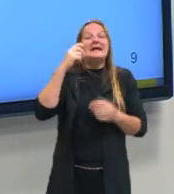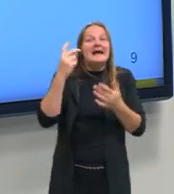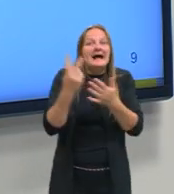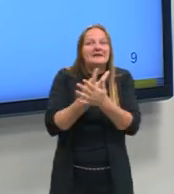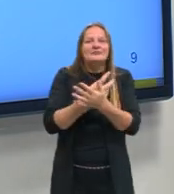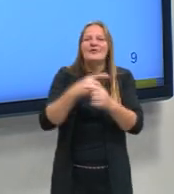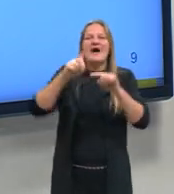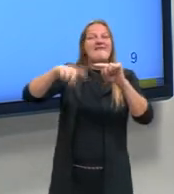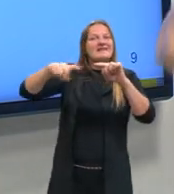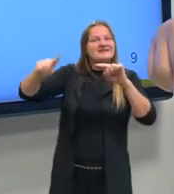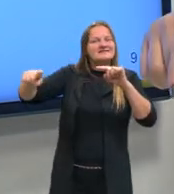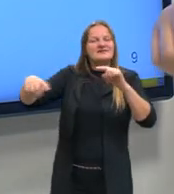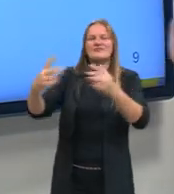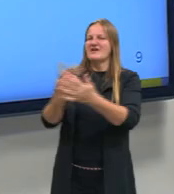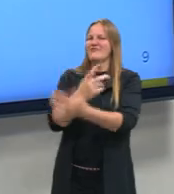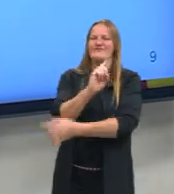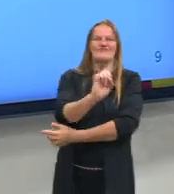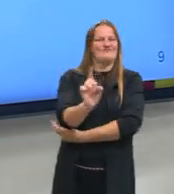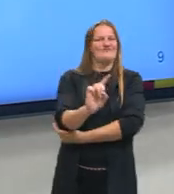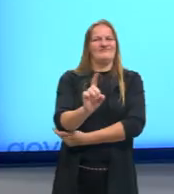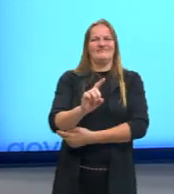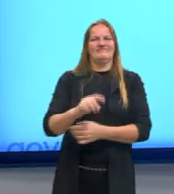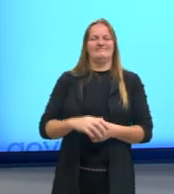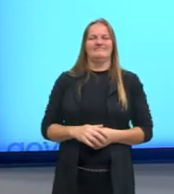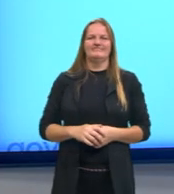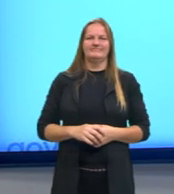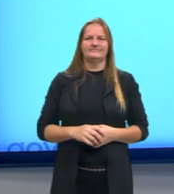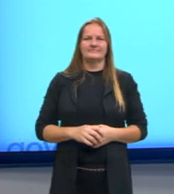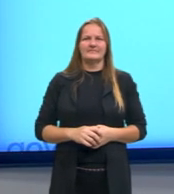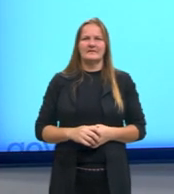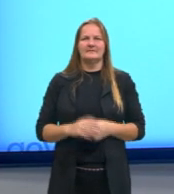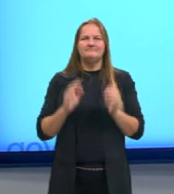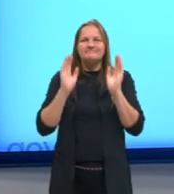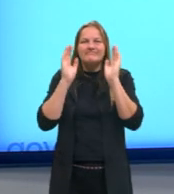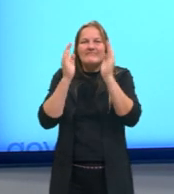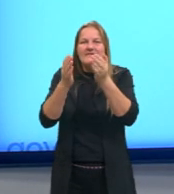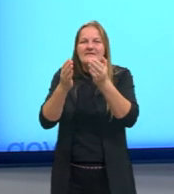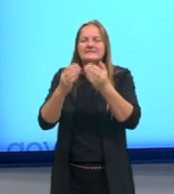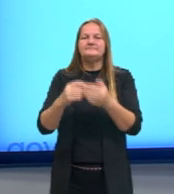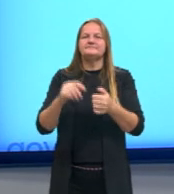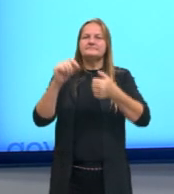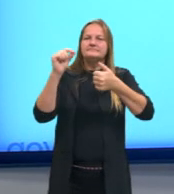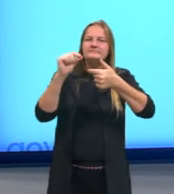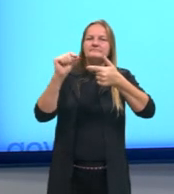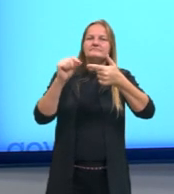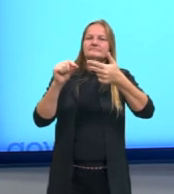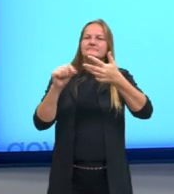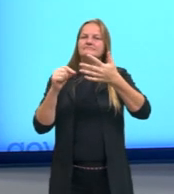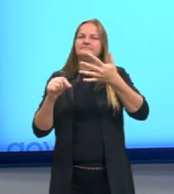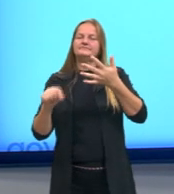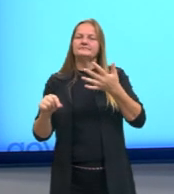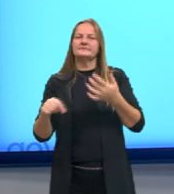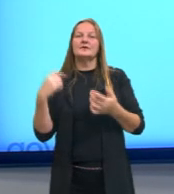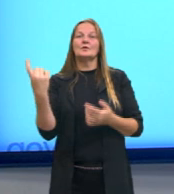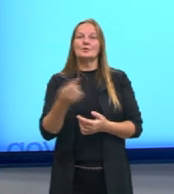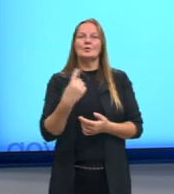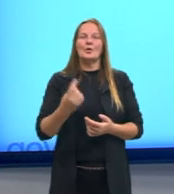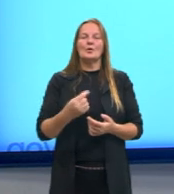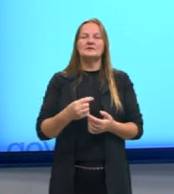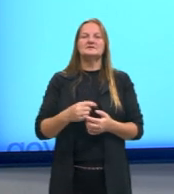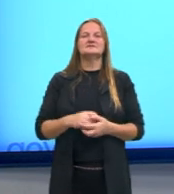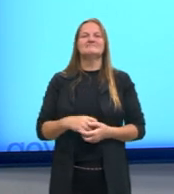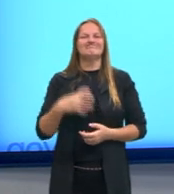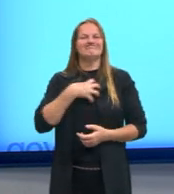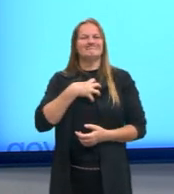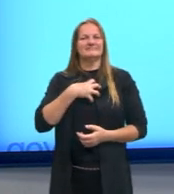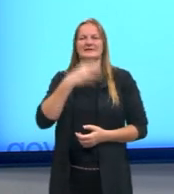variação é um erro. E, ao apontarmos essas alterações, então, como erro, a gente está cometendo